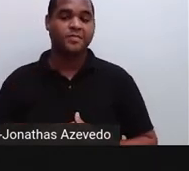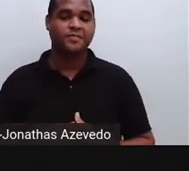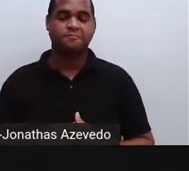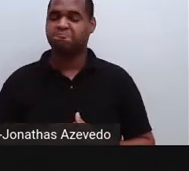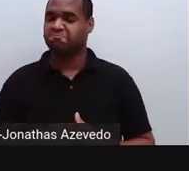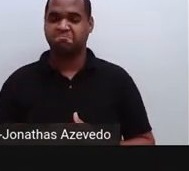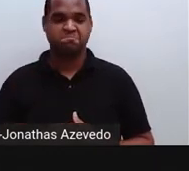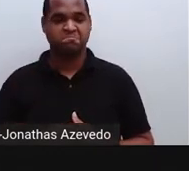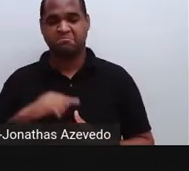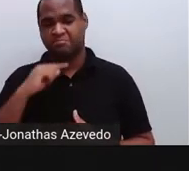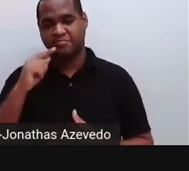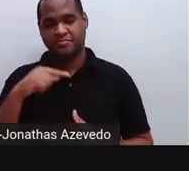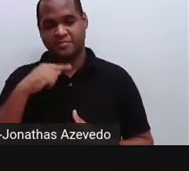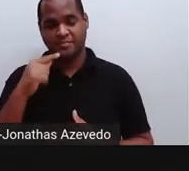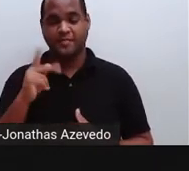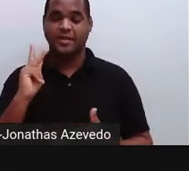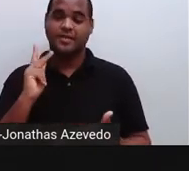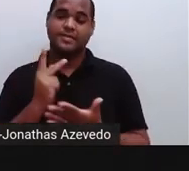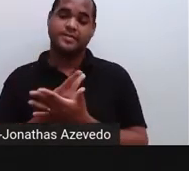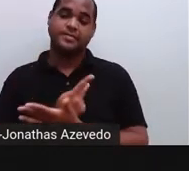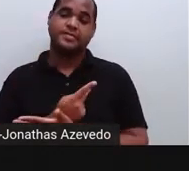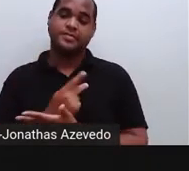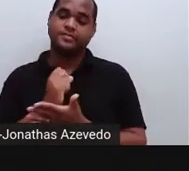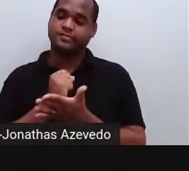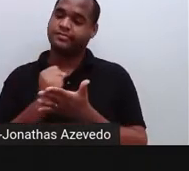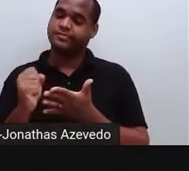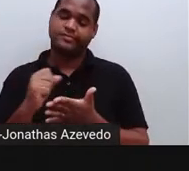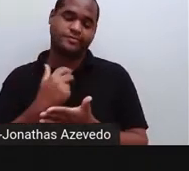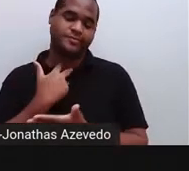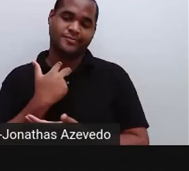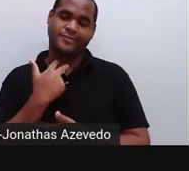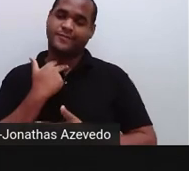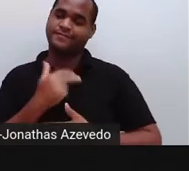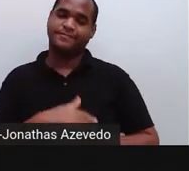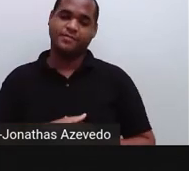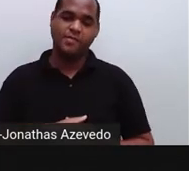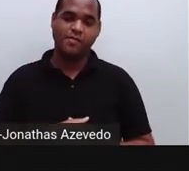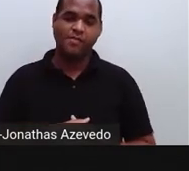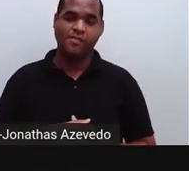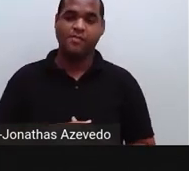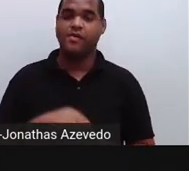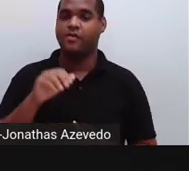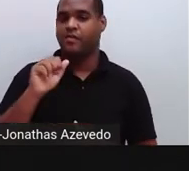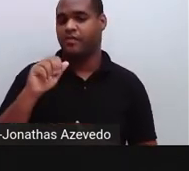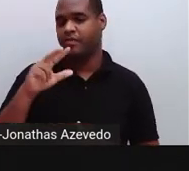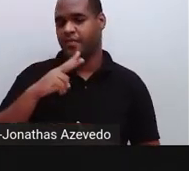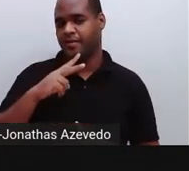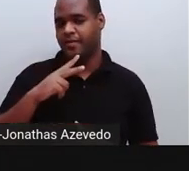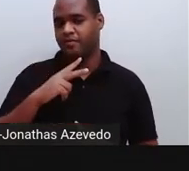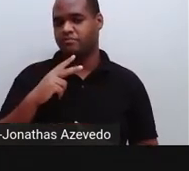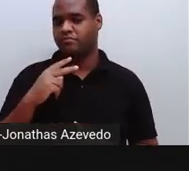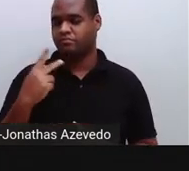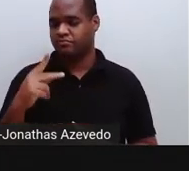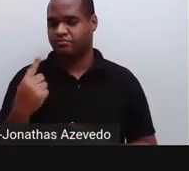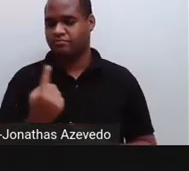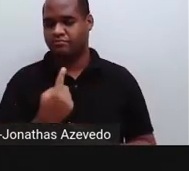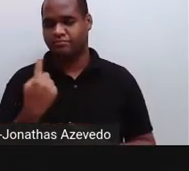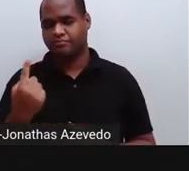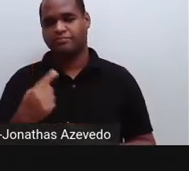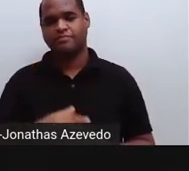Não foi. Porque eu errei e não está deixando eu ir de novo. Então, deixa eu ver aqui. Autônomo. Vamos lá.